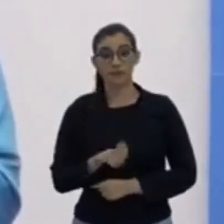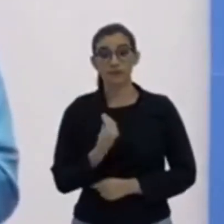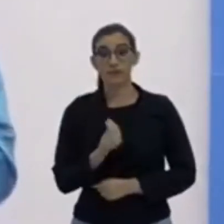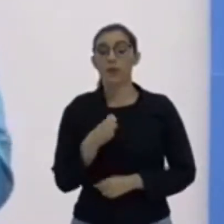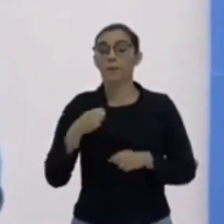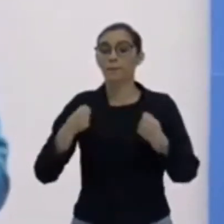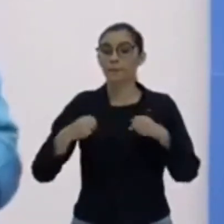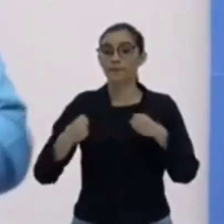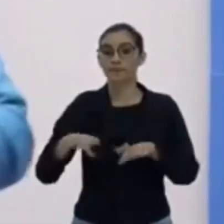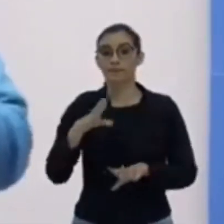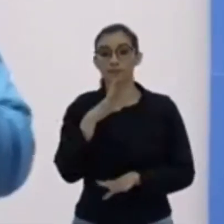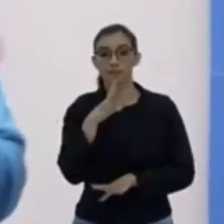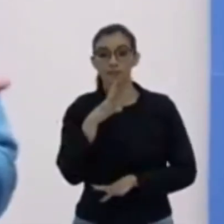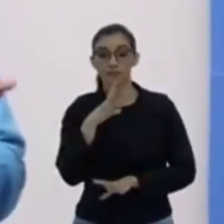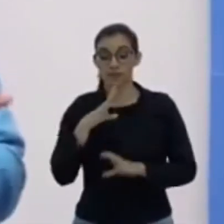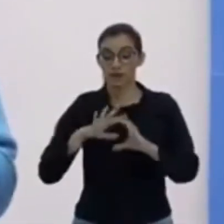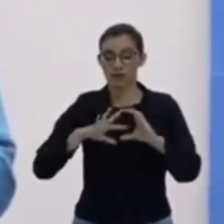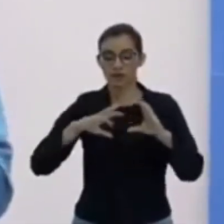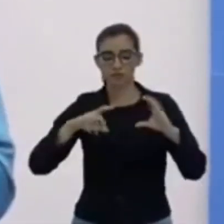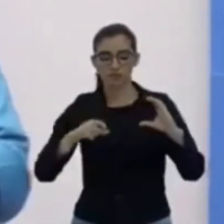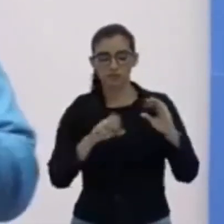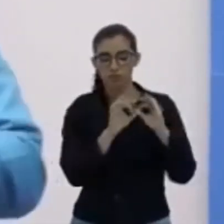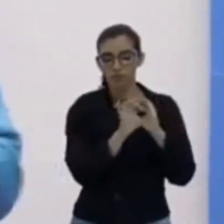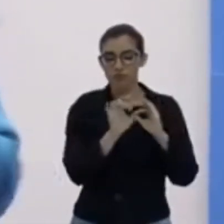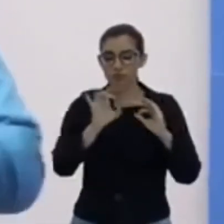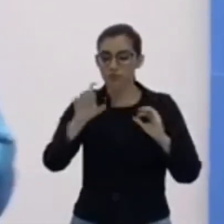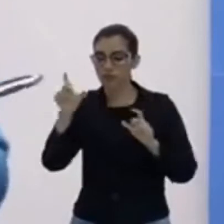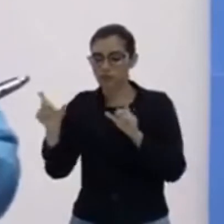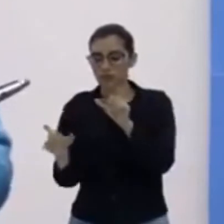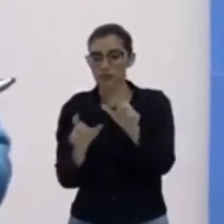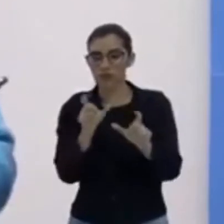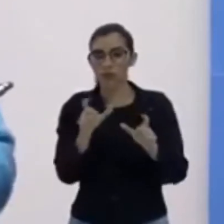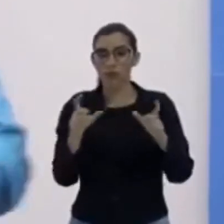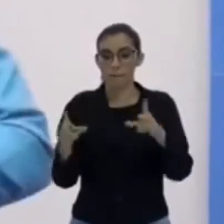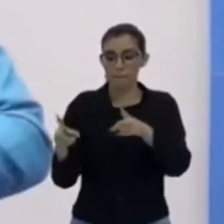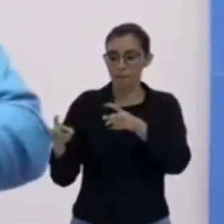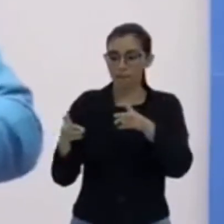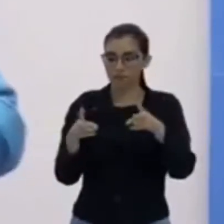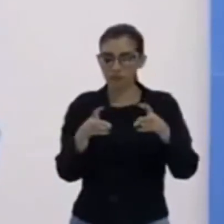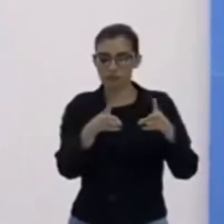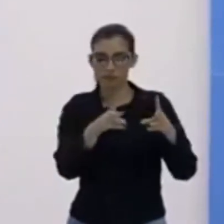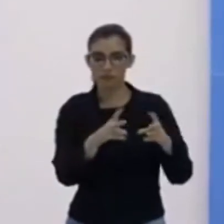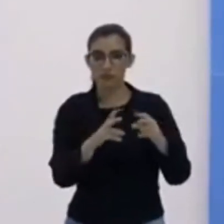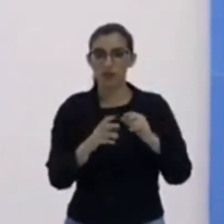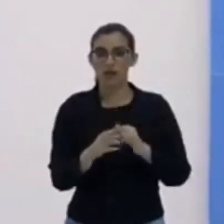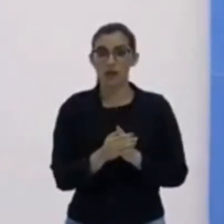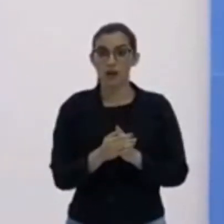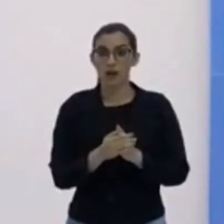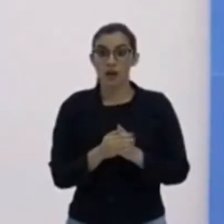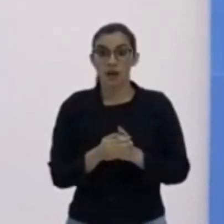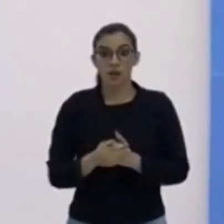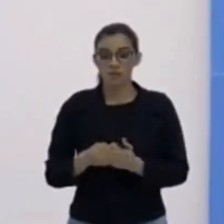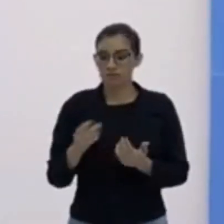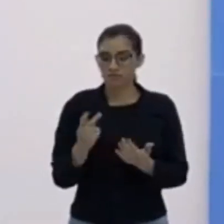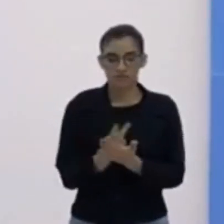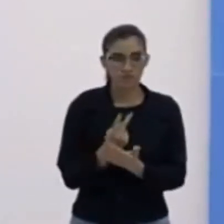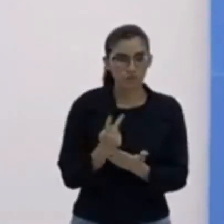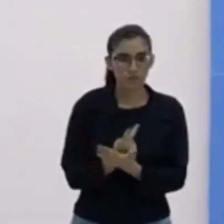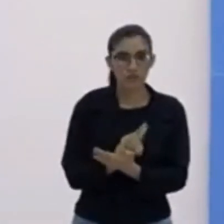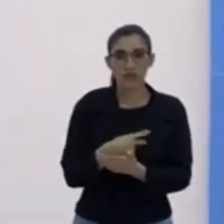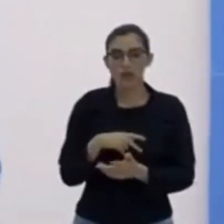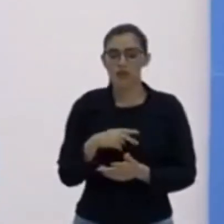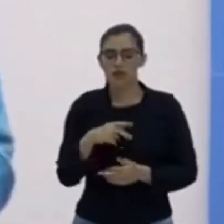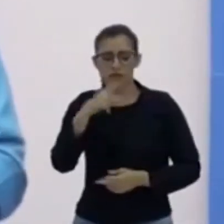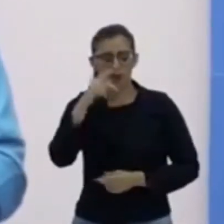esses elementos para se destacar de uma forma ou outra, para não ser enganado, porque tem muitas